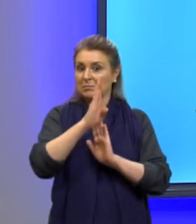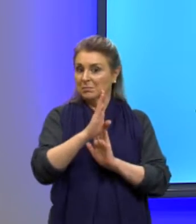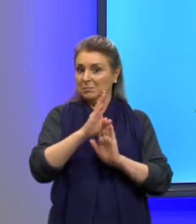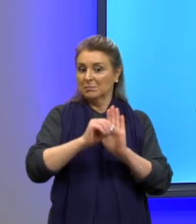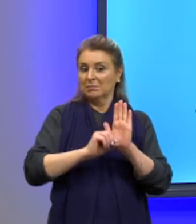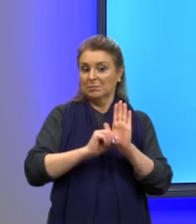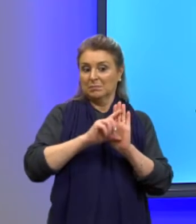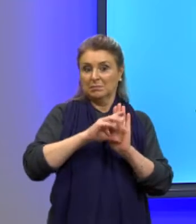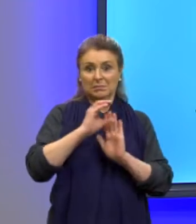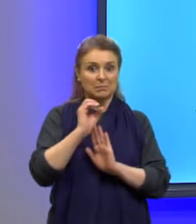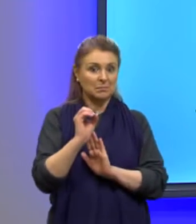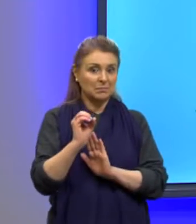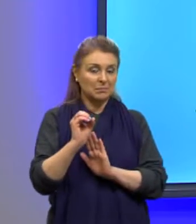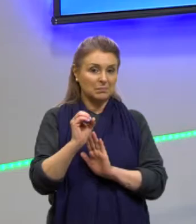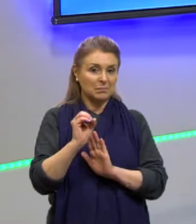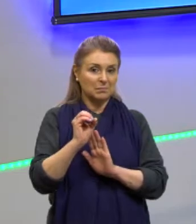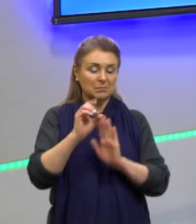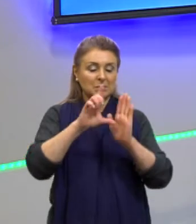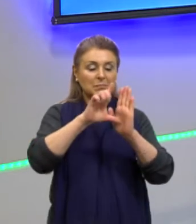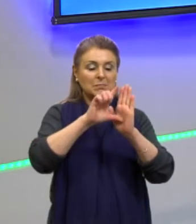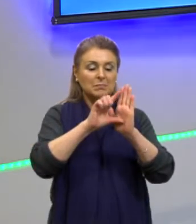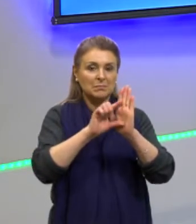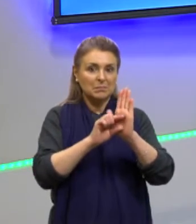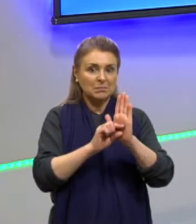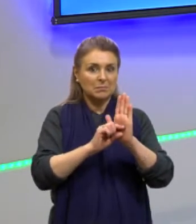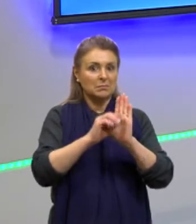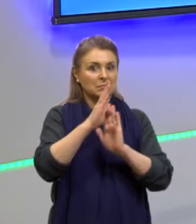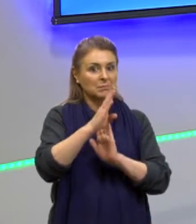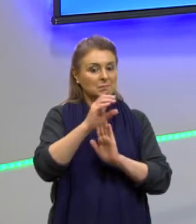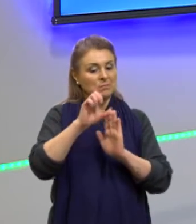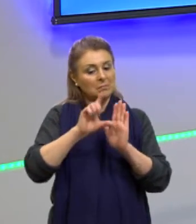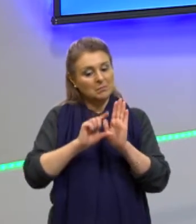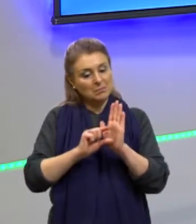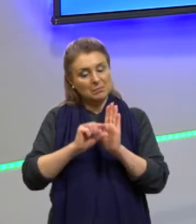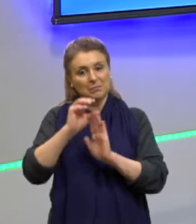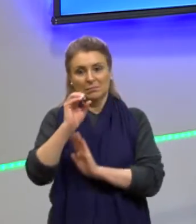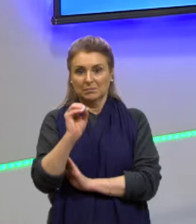que zero. É decrescente quando eu tenho um B menor do que zero.